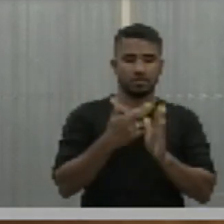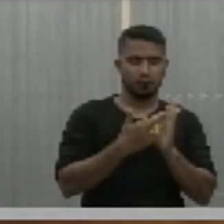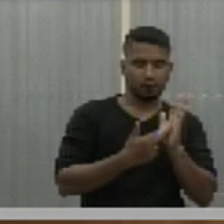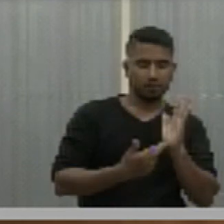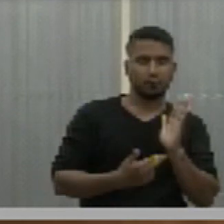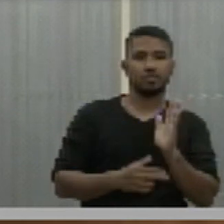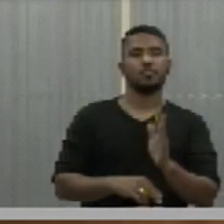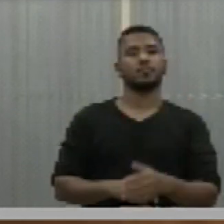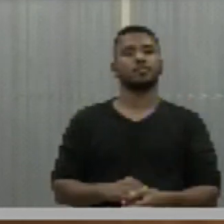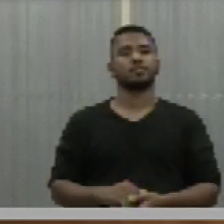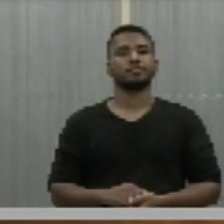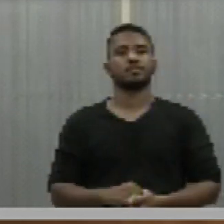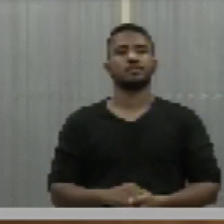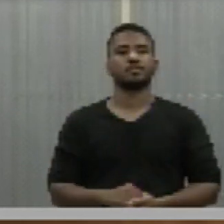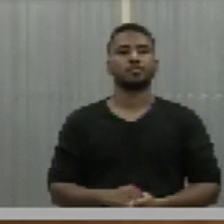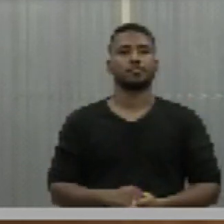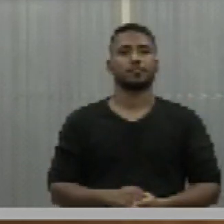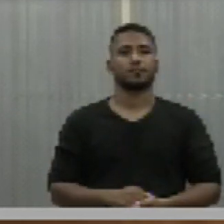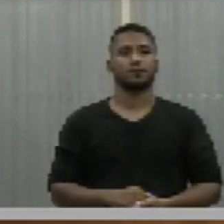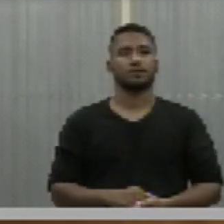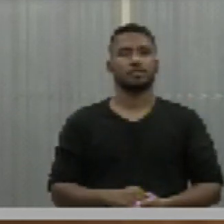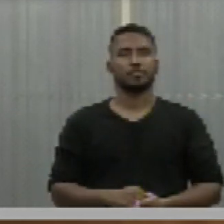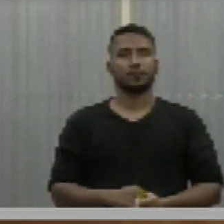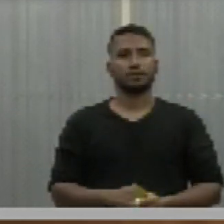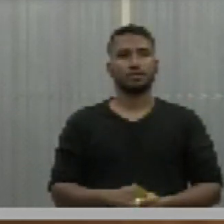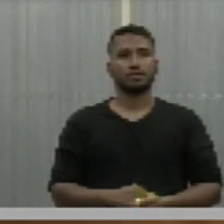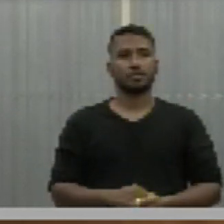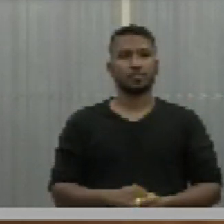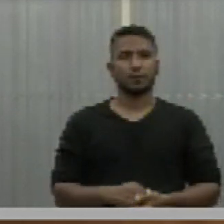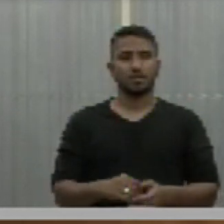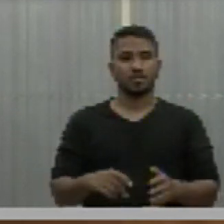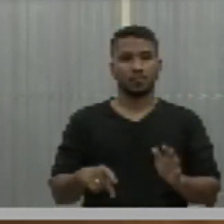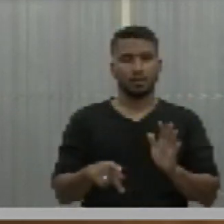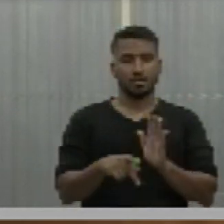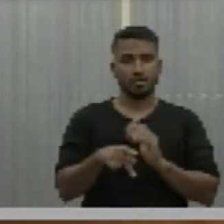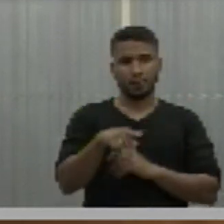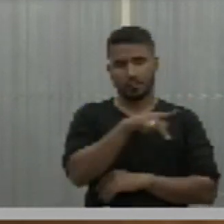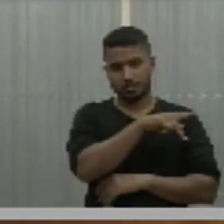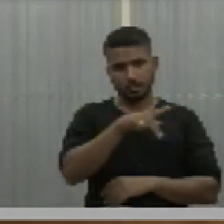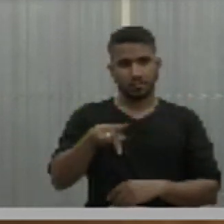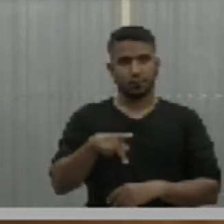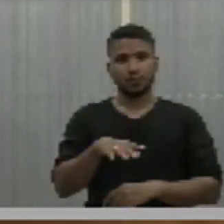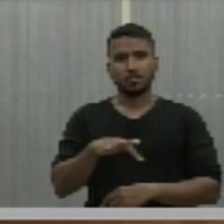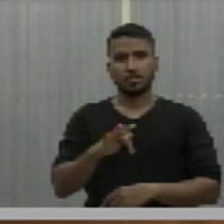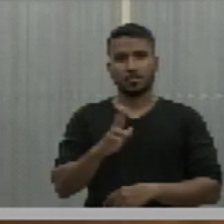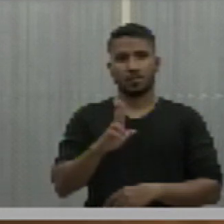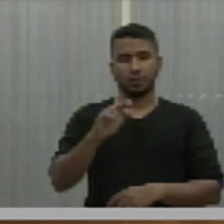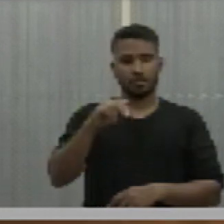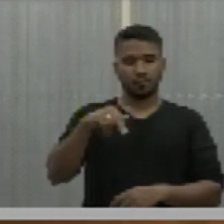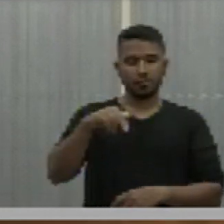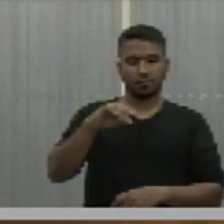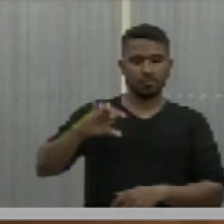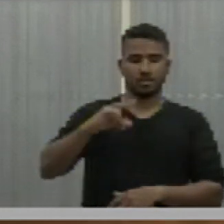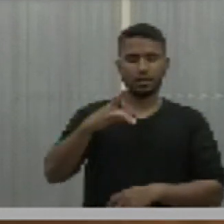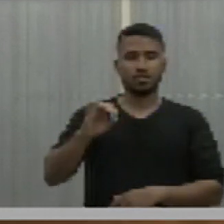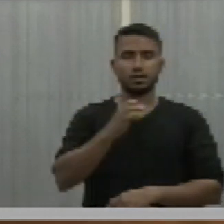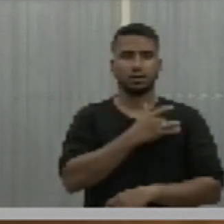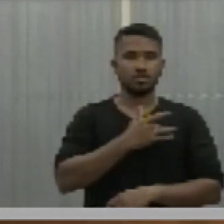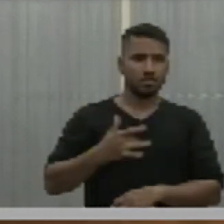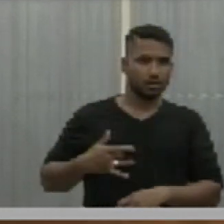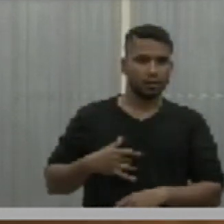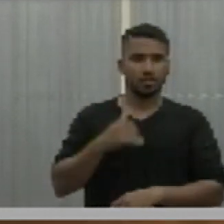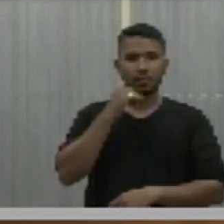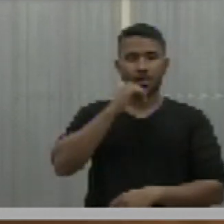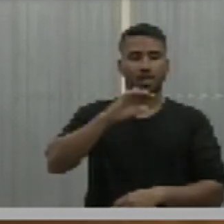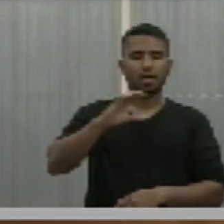e auditoria, a Ducara, a presidenta da Fundação Municipal de Saúde,